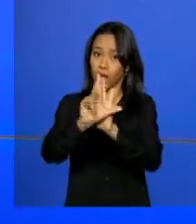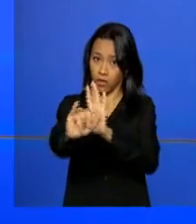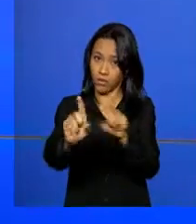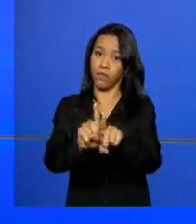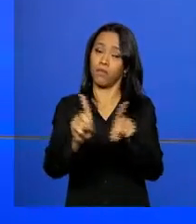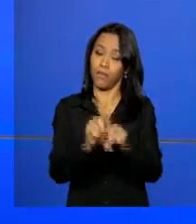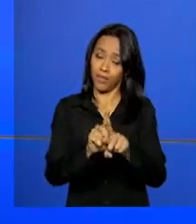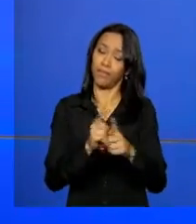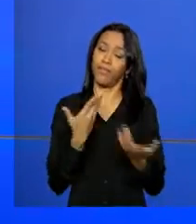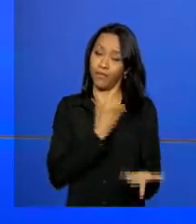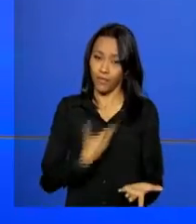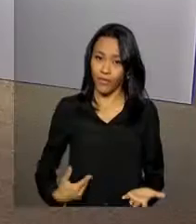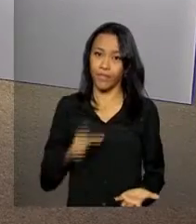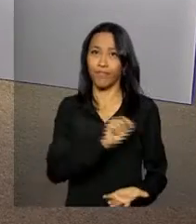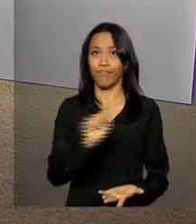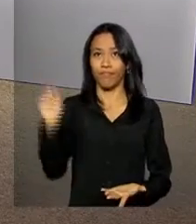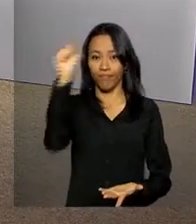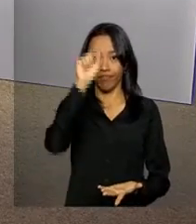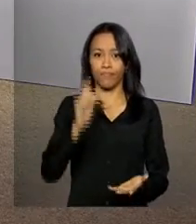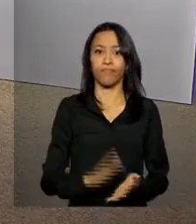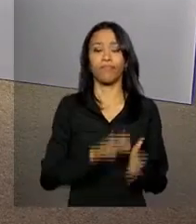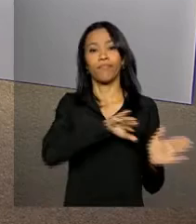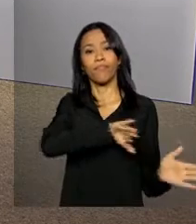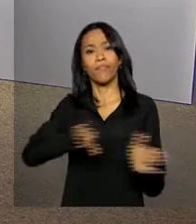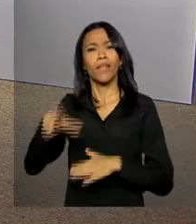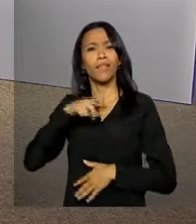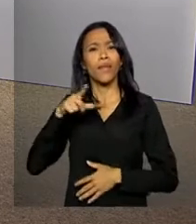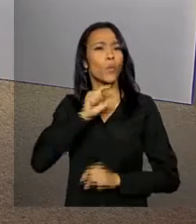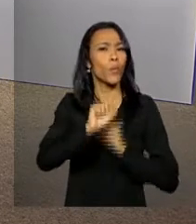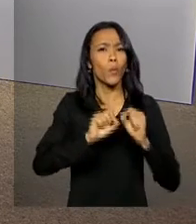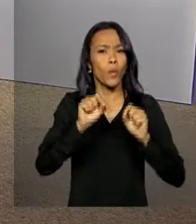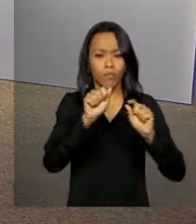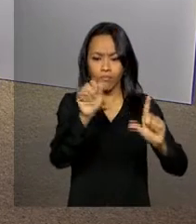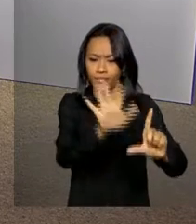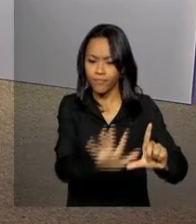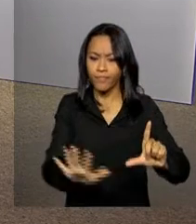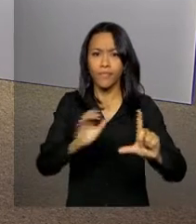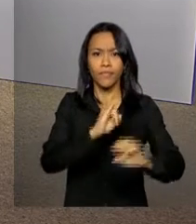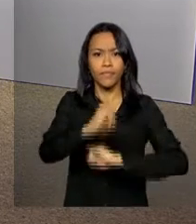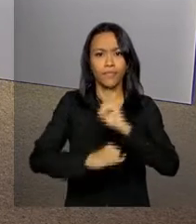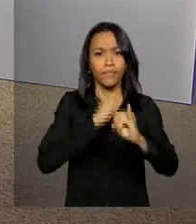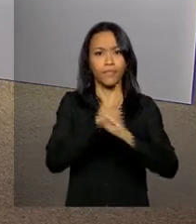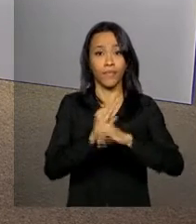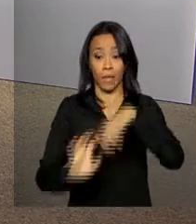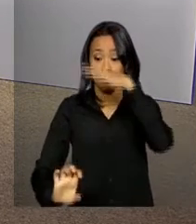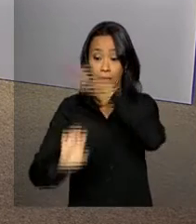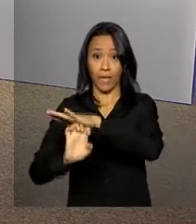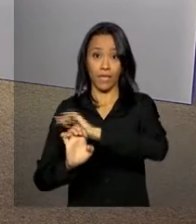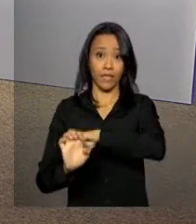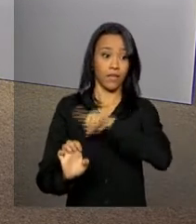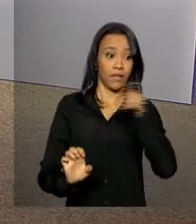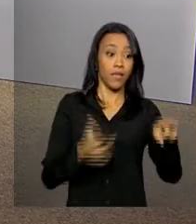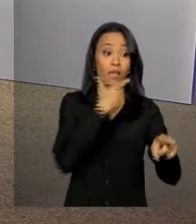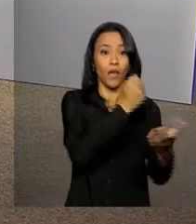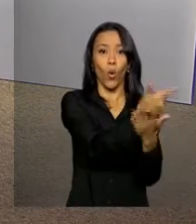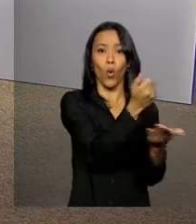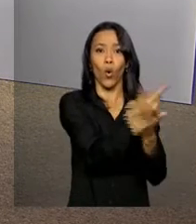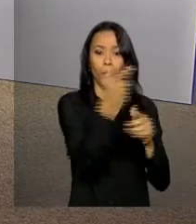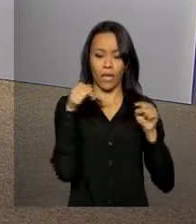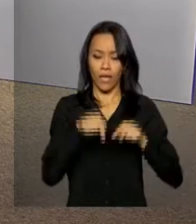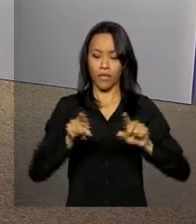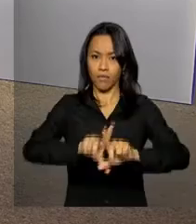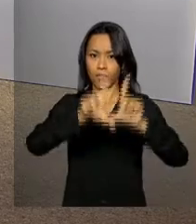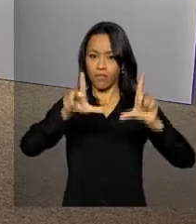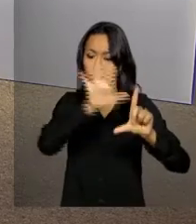e às instituições. Um portal na internet que faz a ponte entre a empresa e o consumidor. A plataforma ajuda